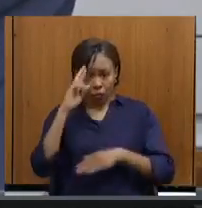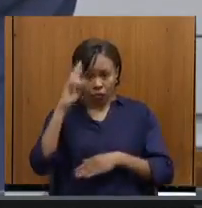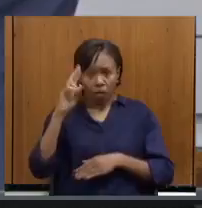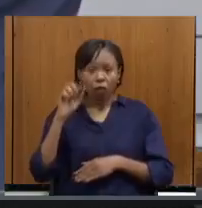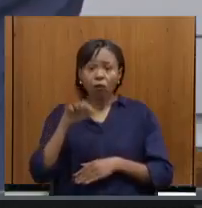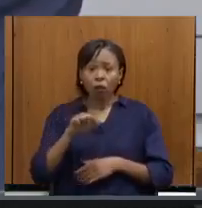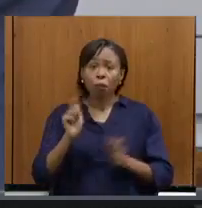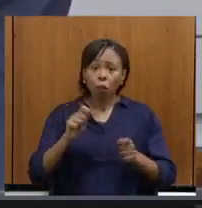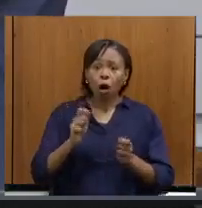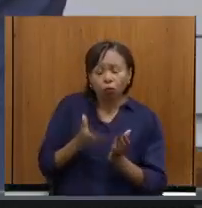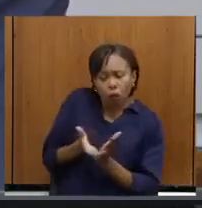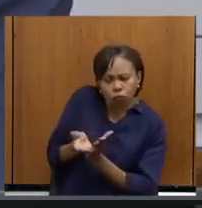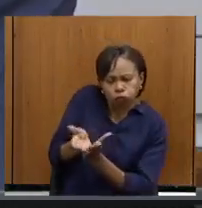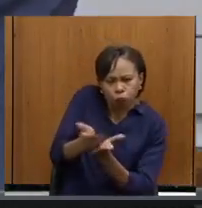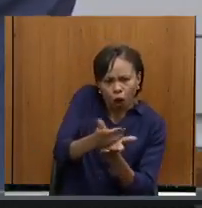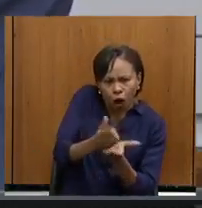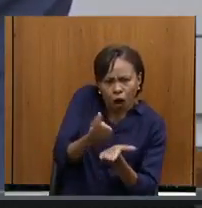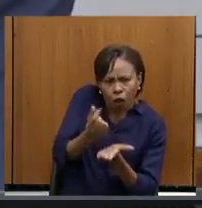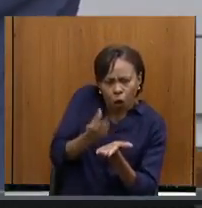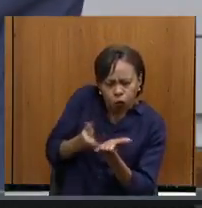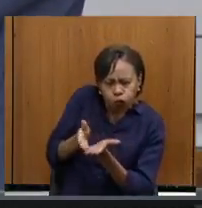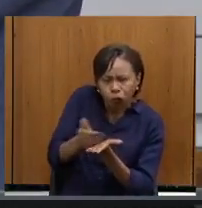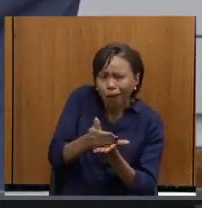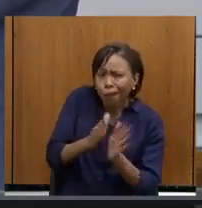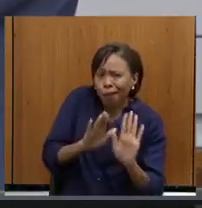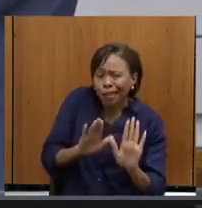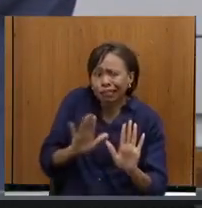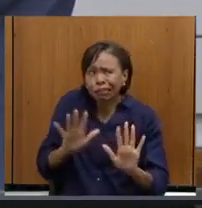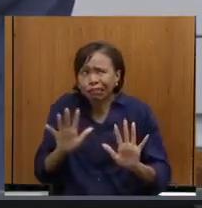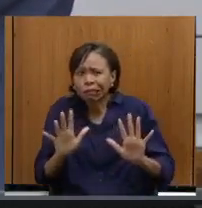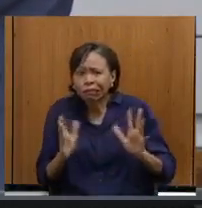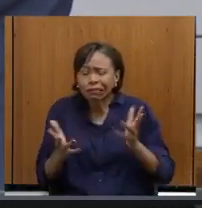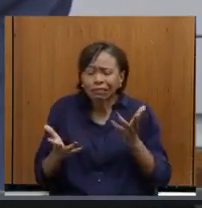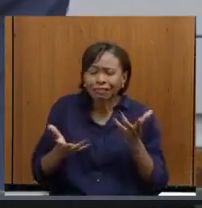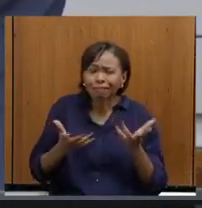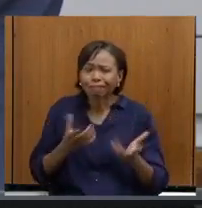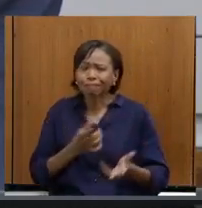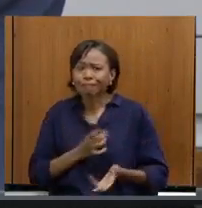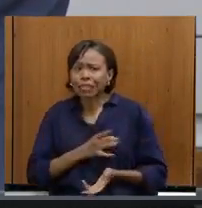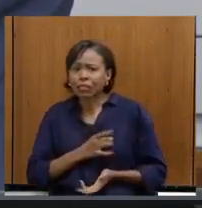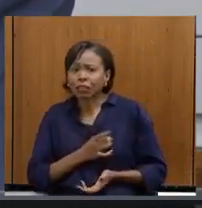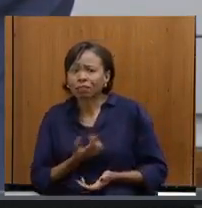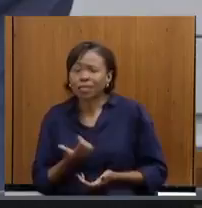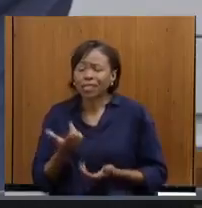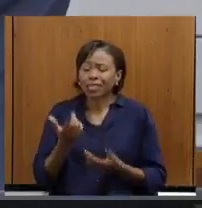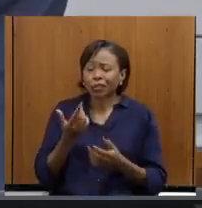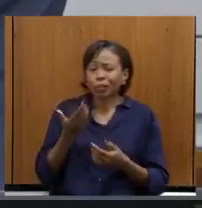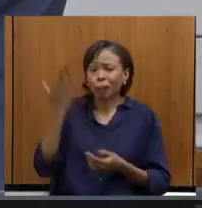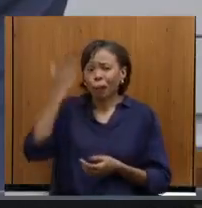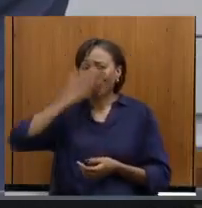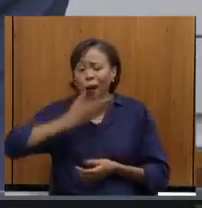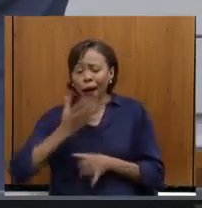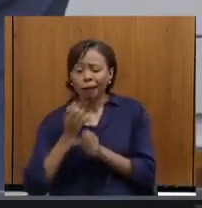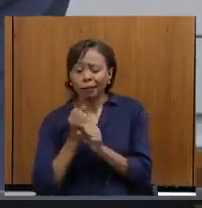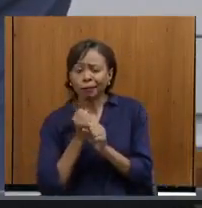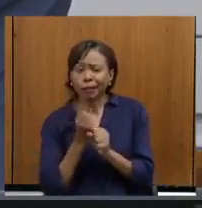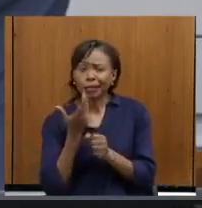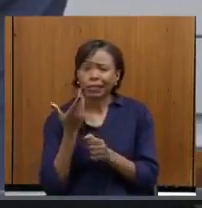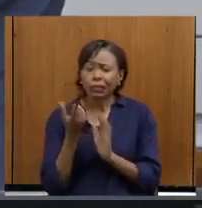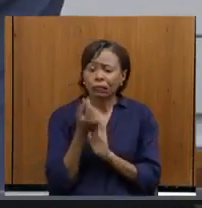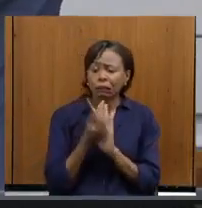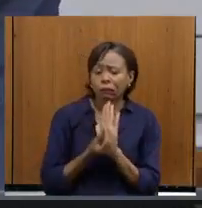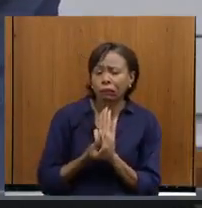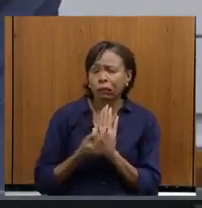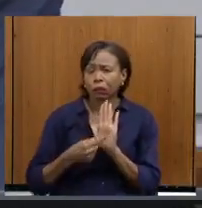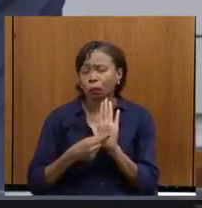mas fica receioso na questão de prestação de conta, na questão contábil, na questão contábil, de